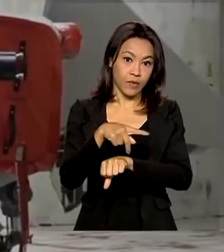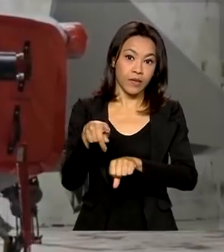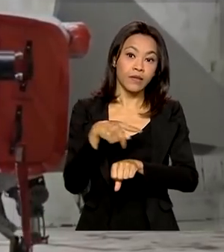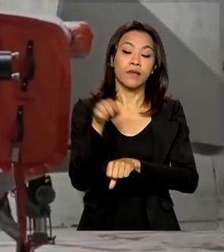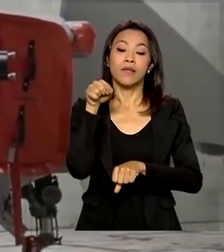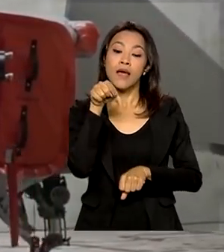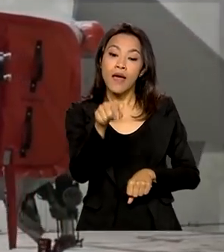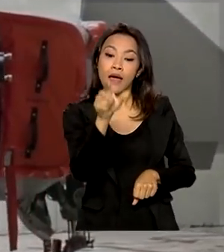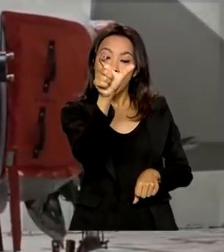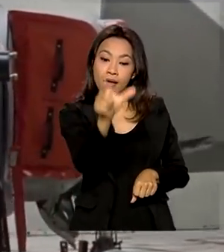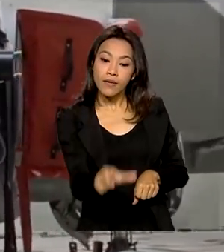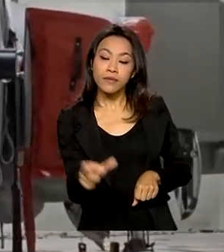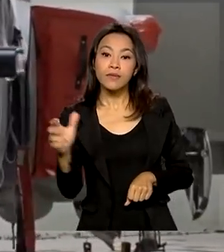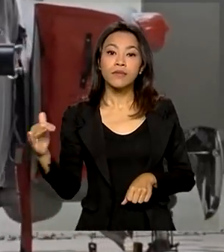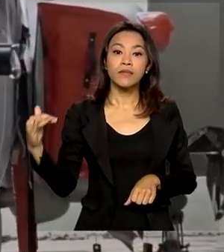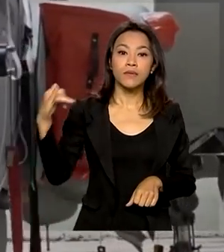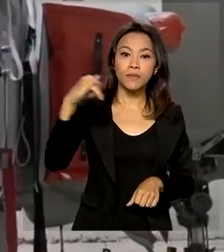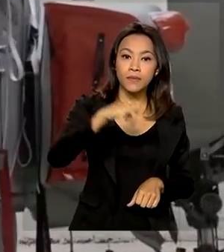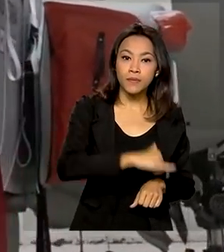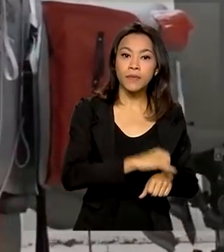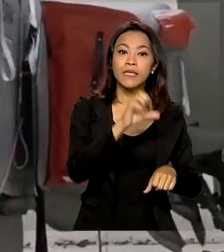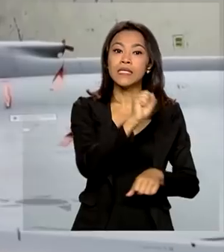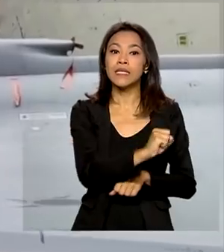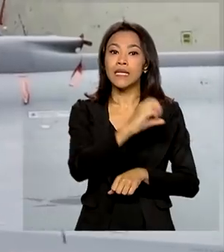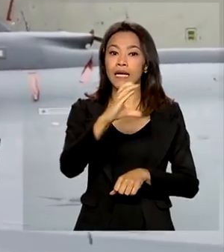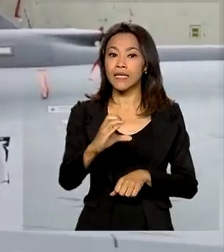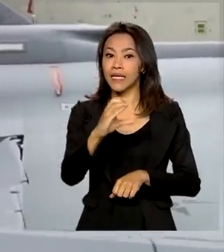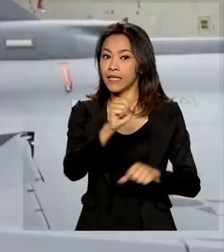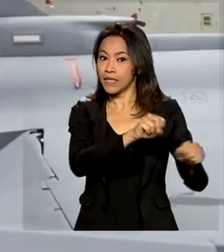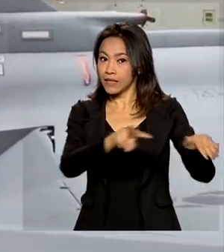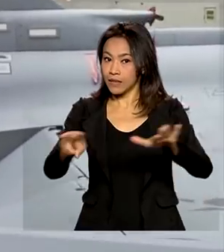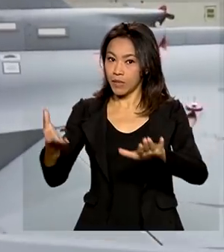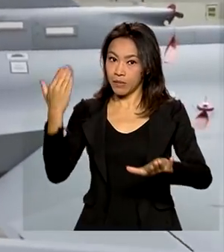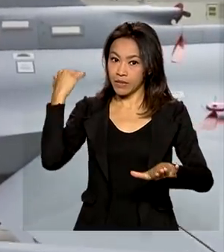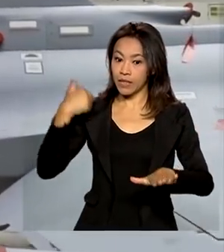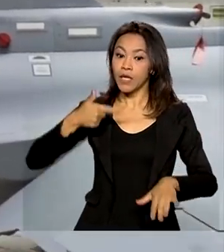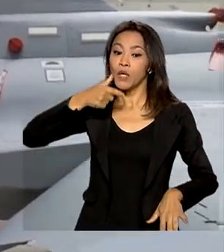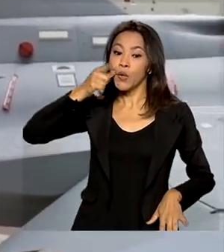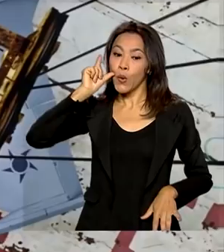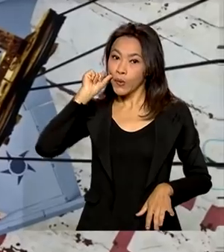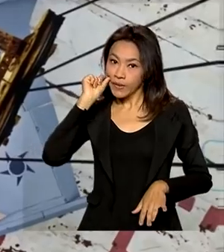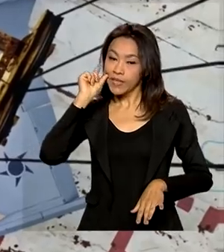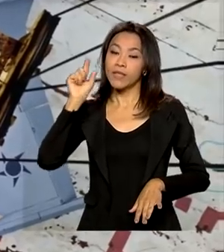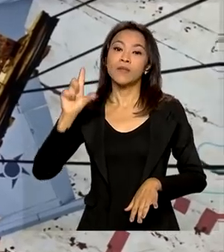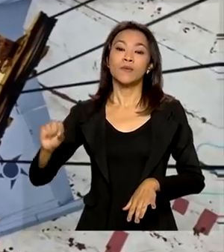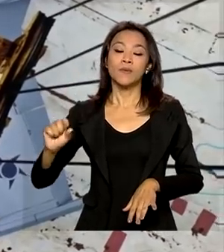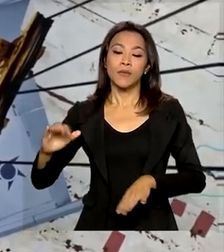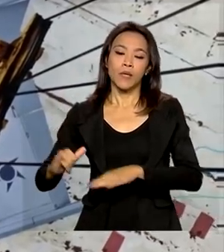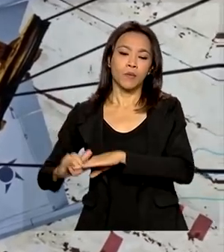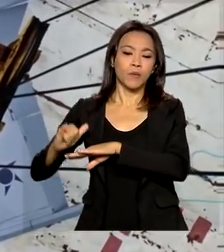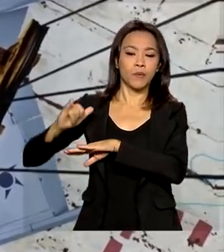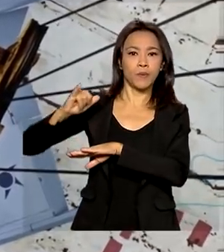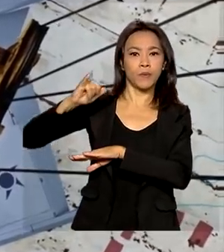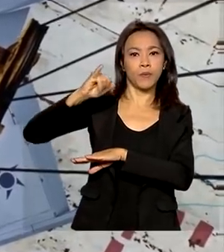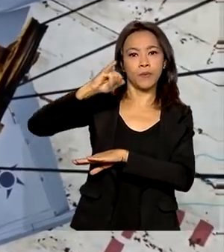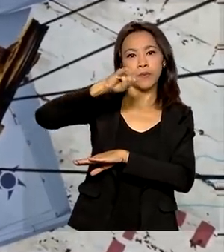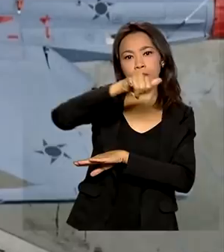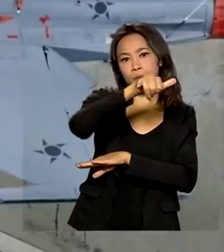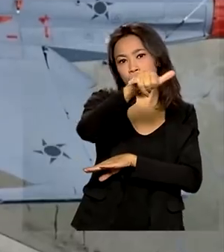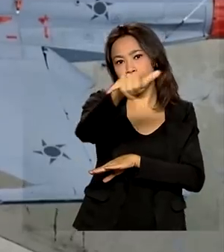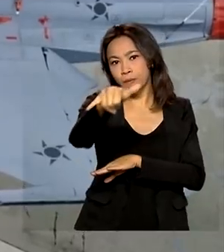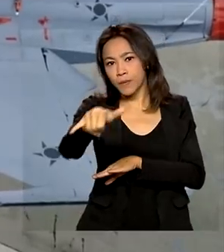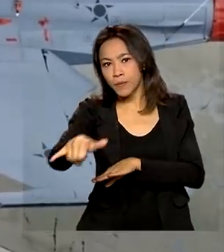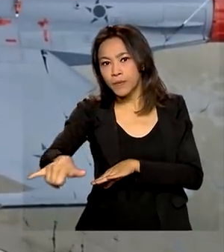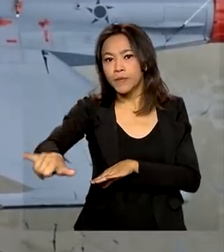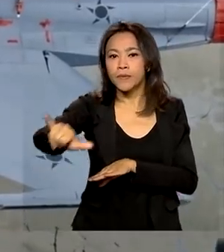aportaram em navegantes Santa Catarina na semana passada e ontem voaram do Aeroporto Internacional de Navegantes para o Centro de